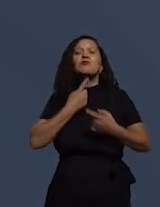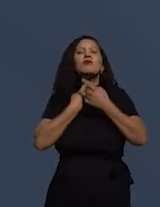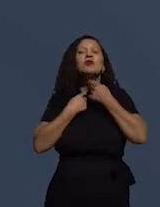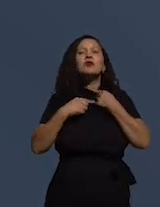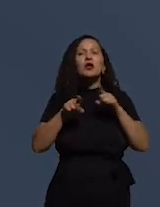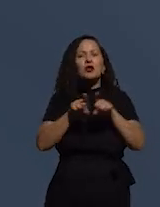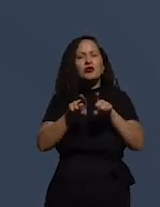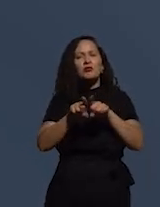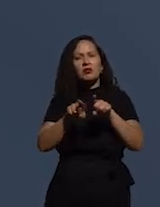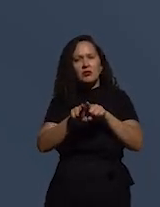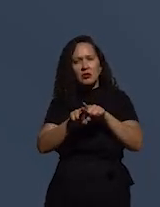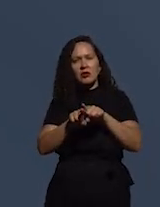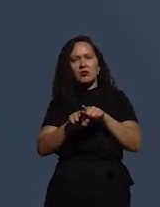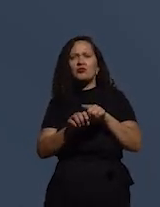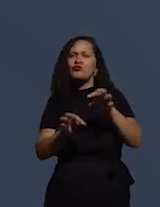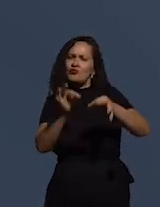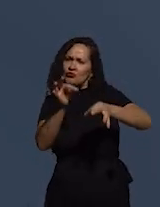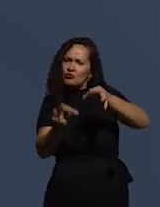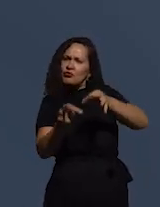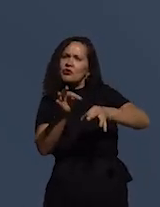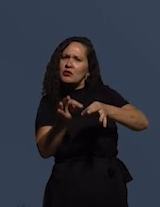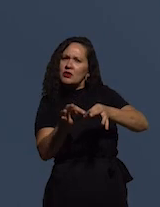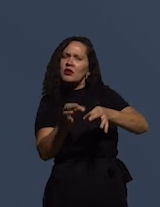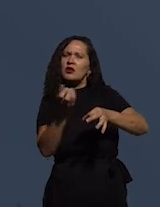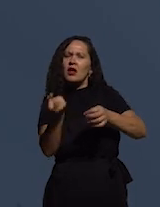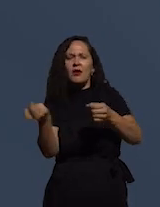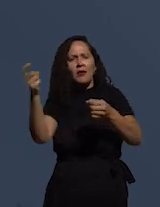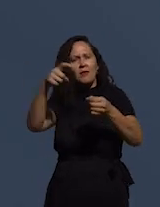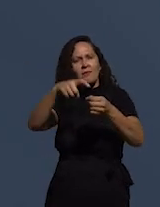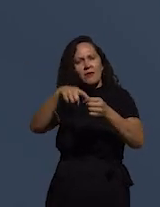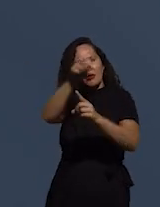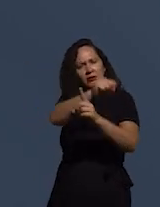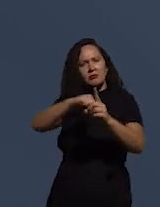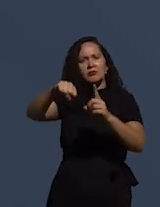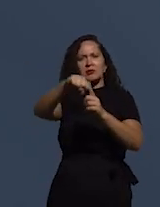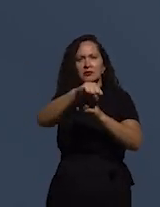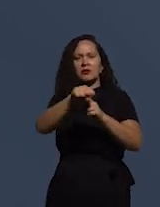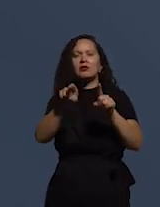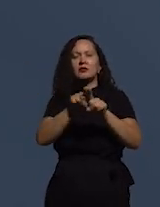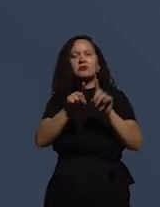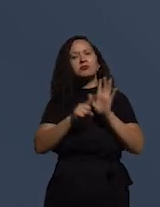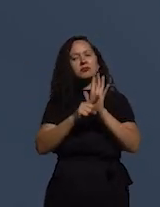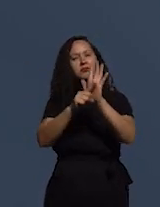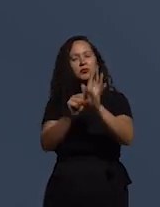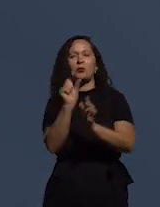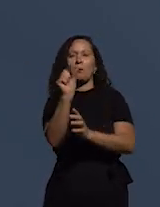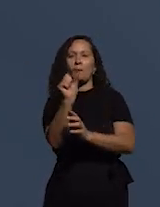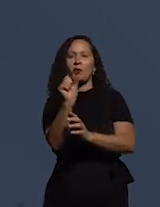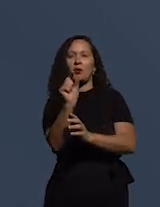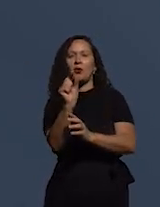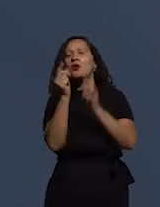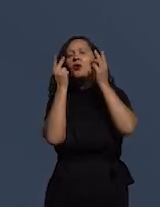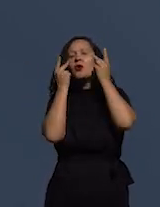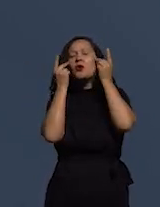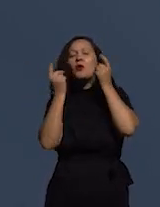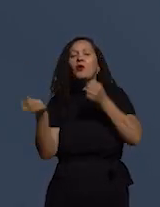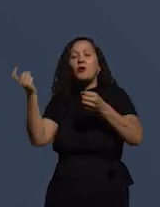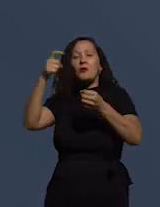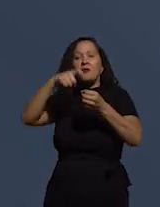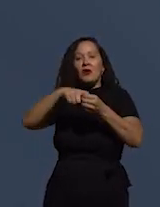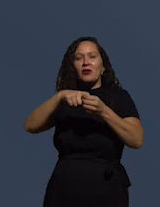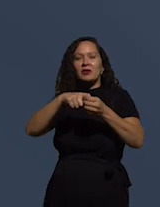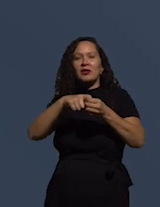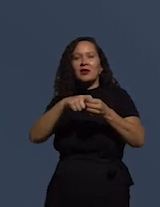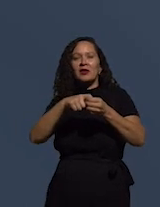punição, até como retribuição, e aqui podemos trazer um pouco a natureza retributiva da pena